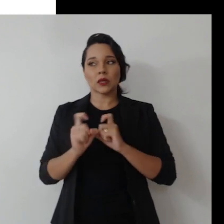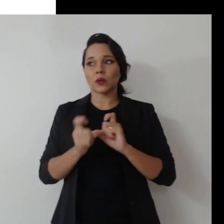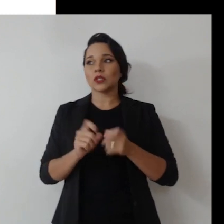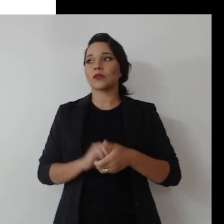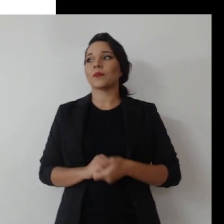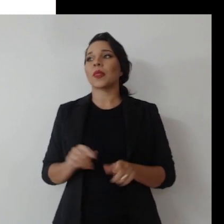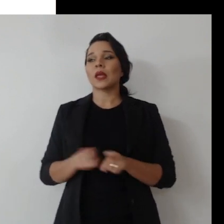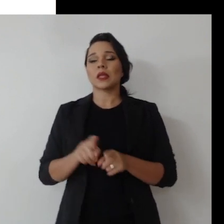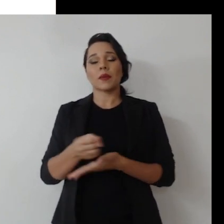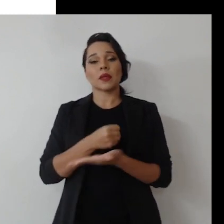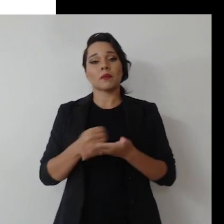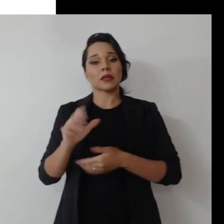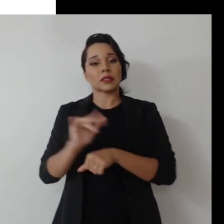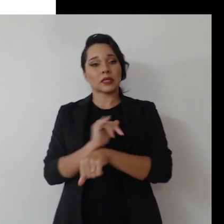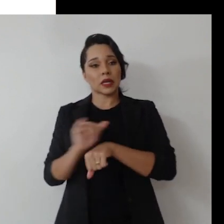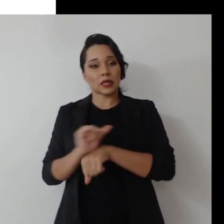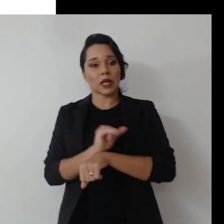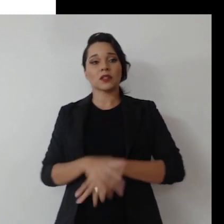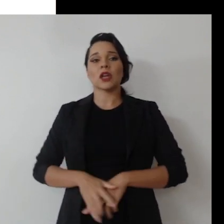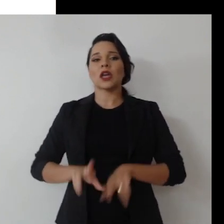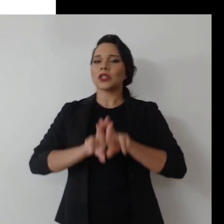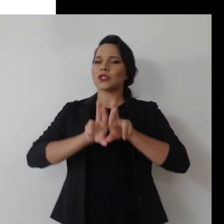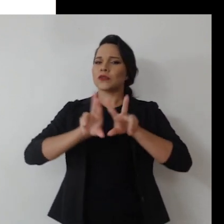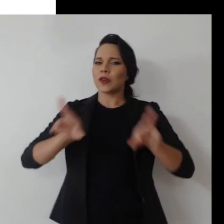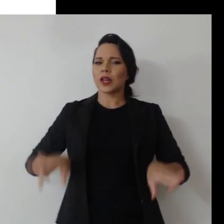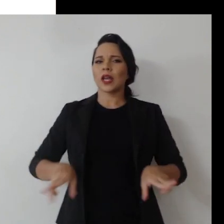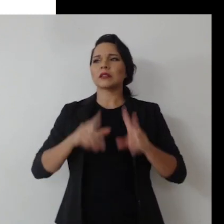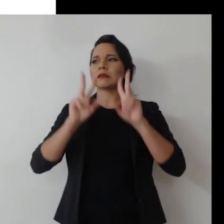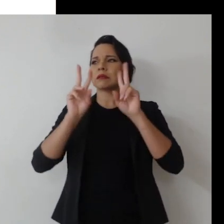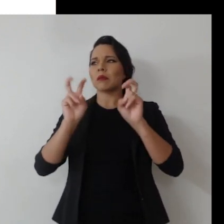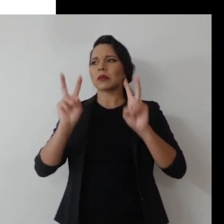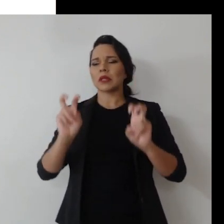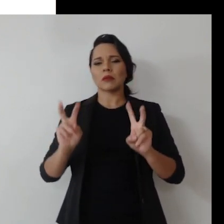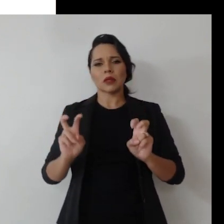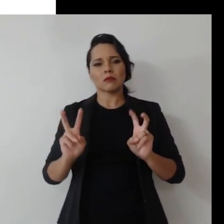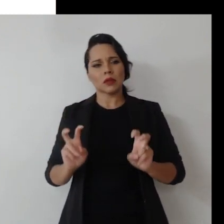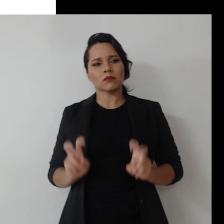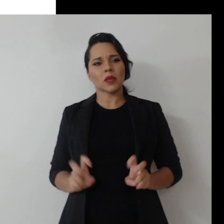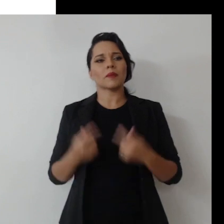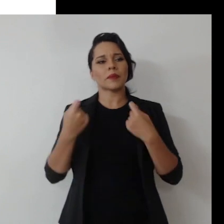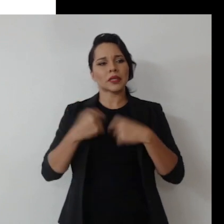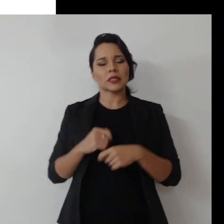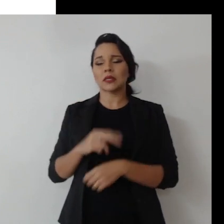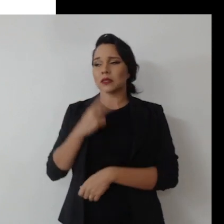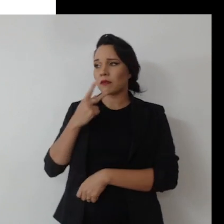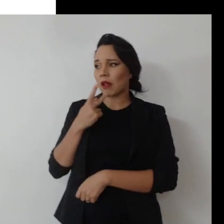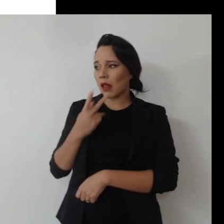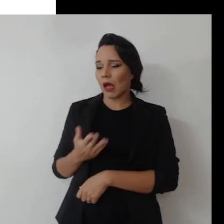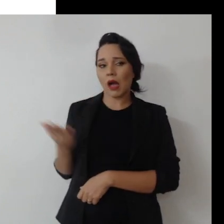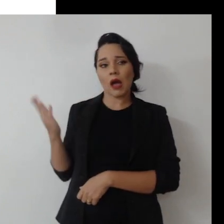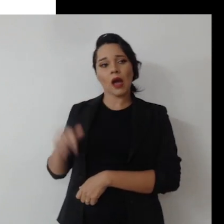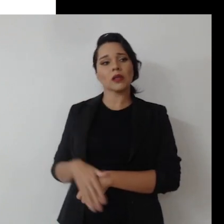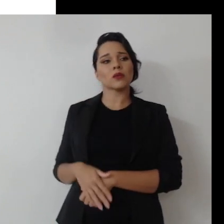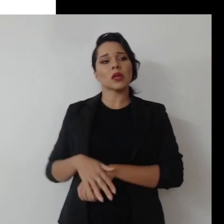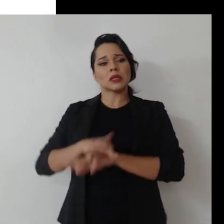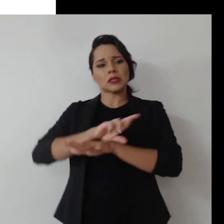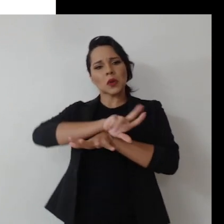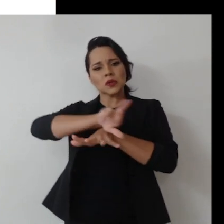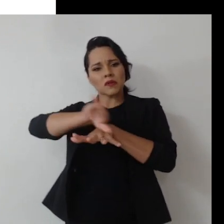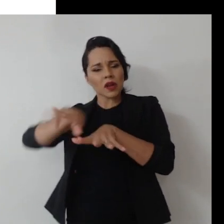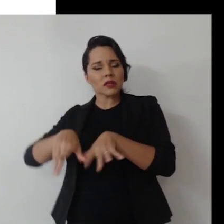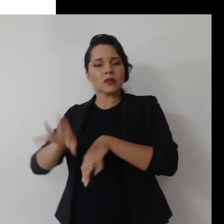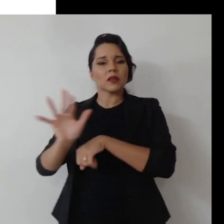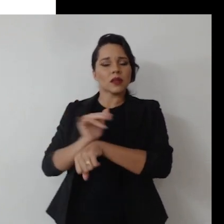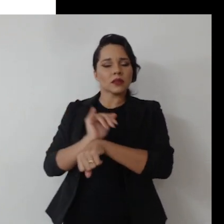no item do pilar da estratégia, aí diversos são os temas que devem ser abordados nesse guarda